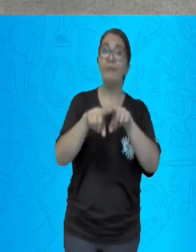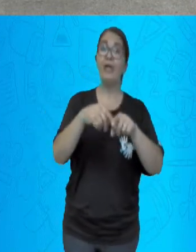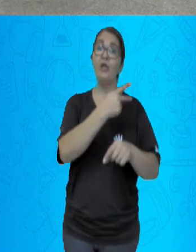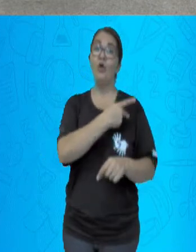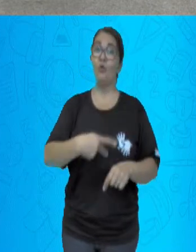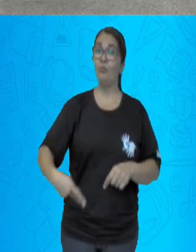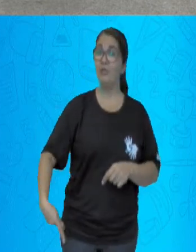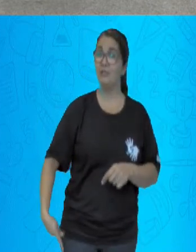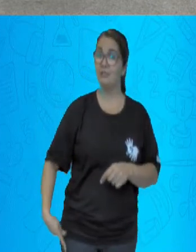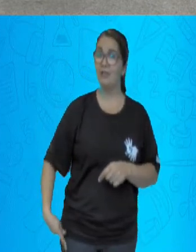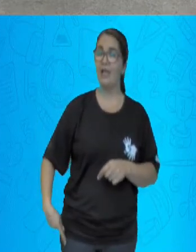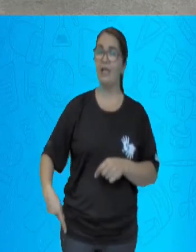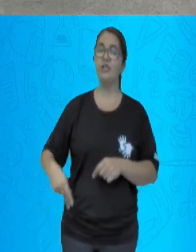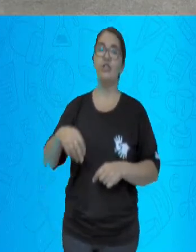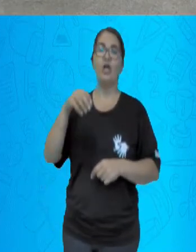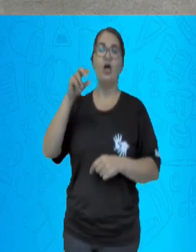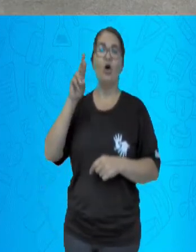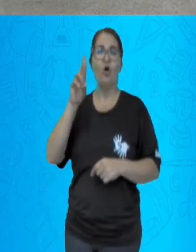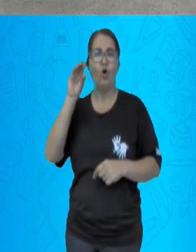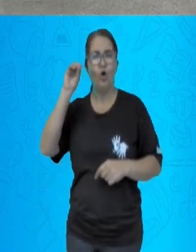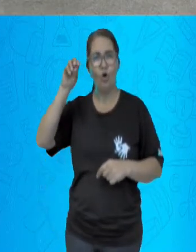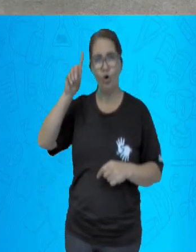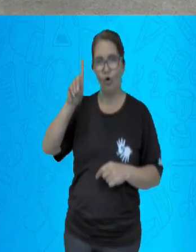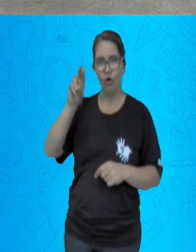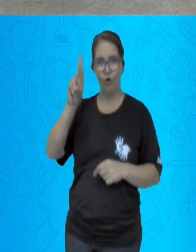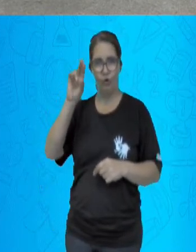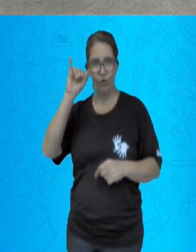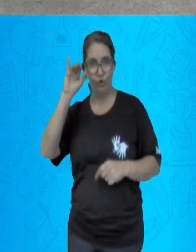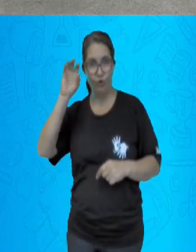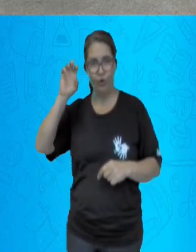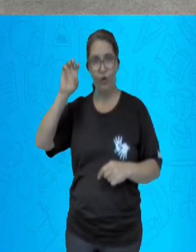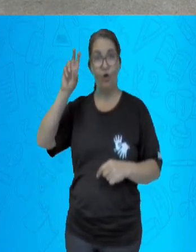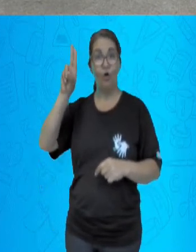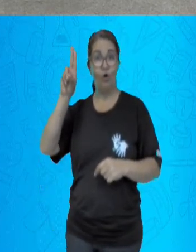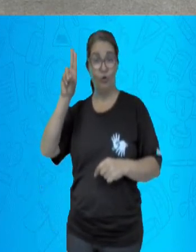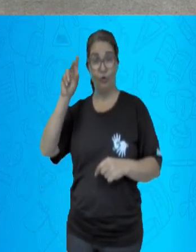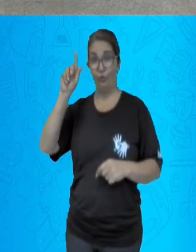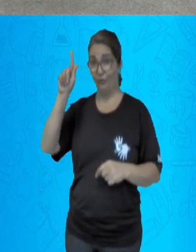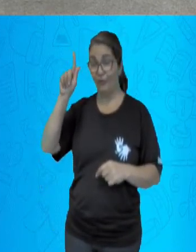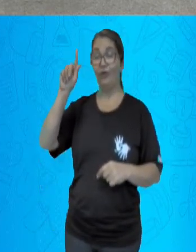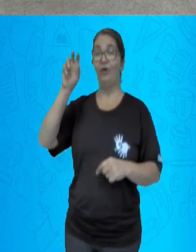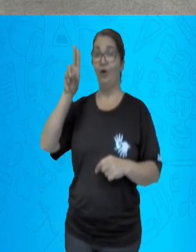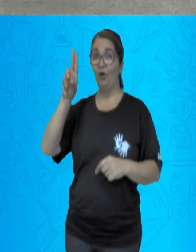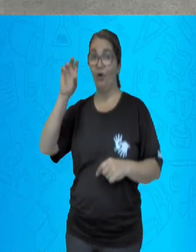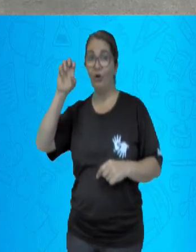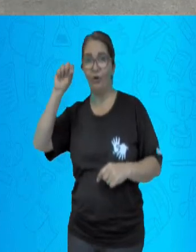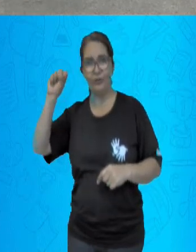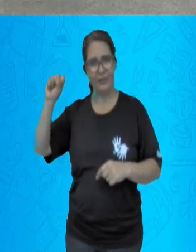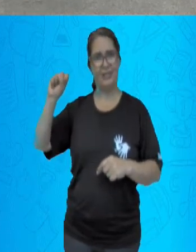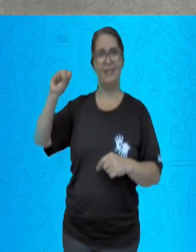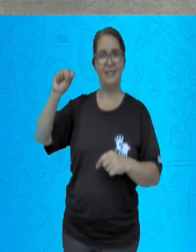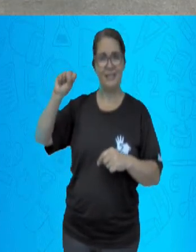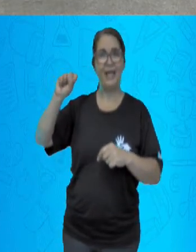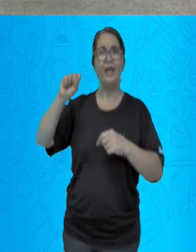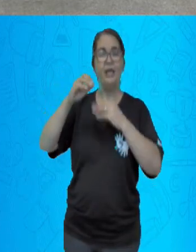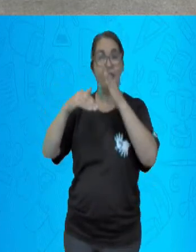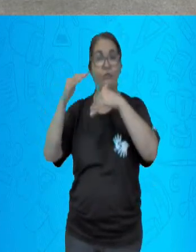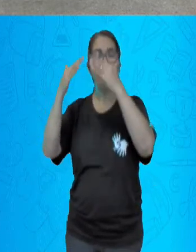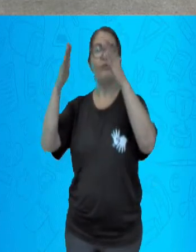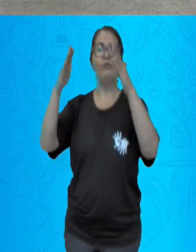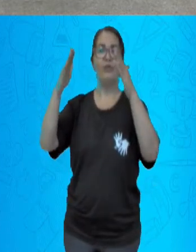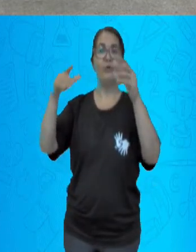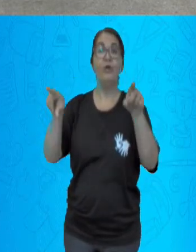que foi em 1902 até 1906, cuja proposta de reformar